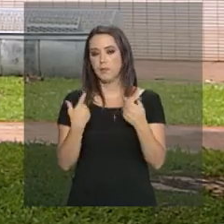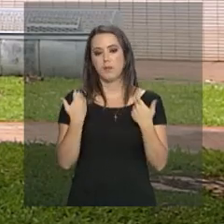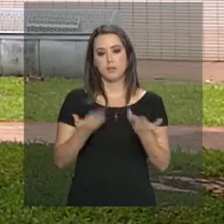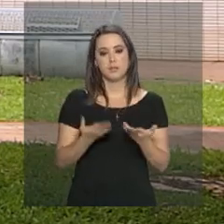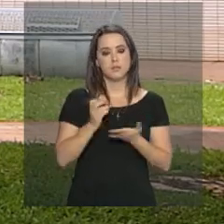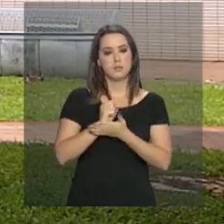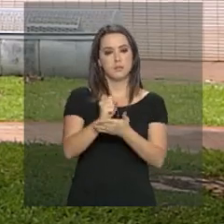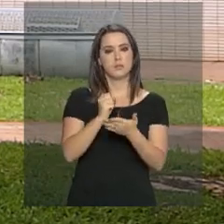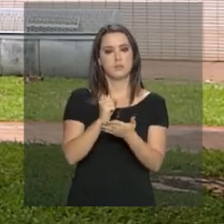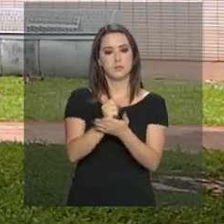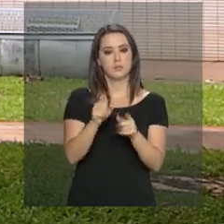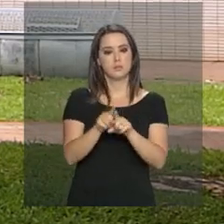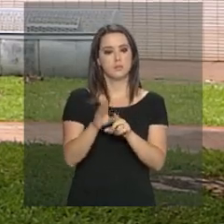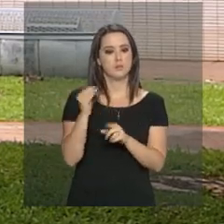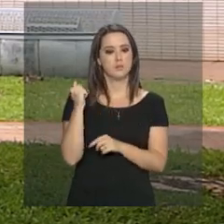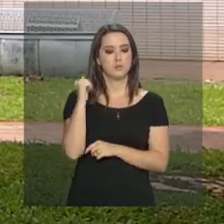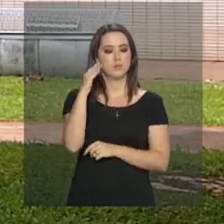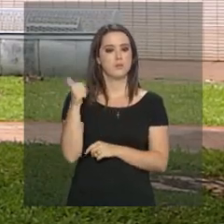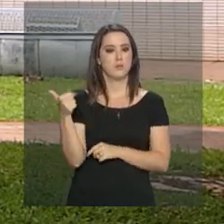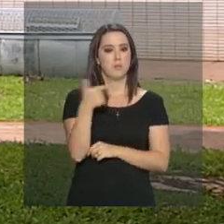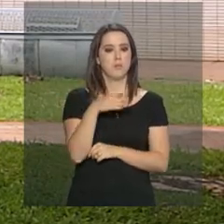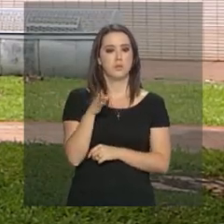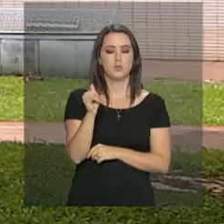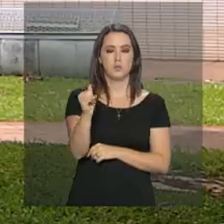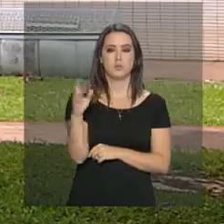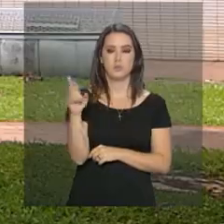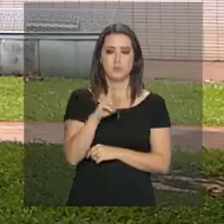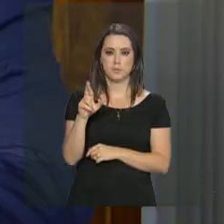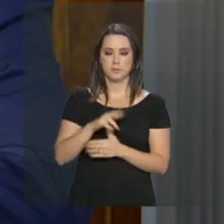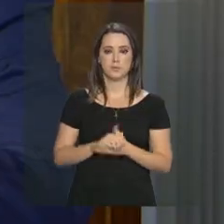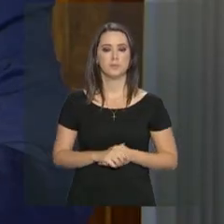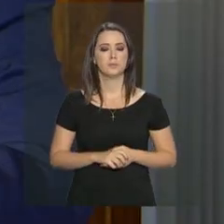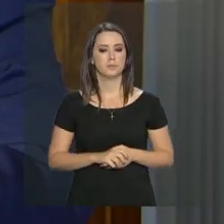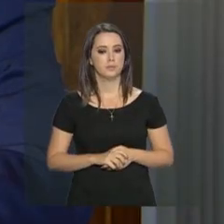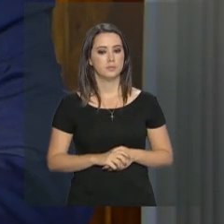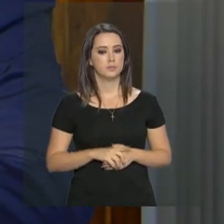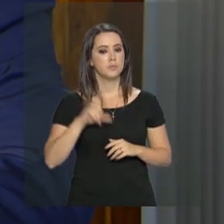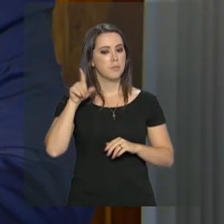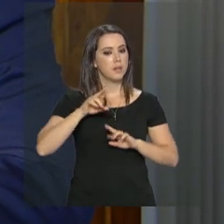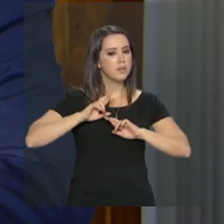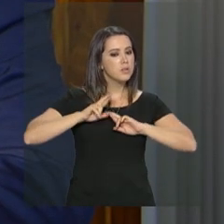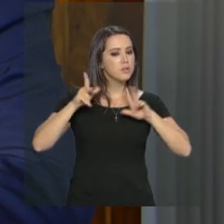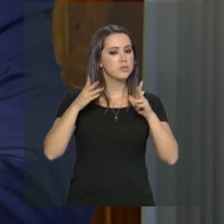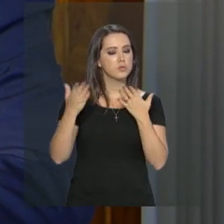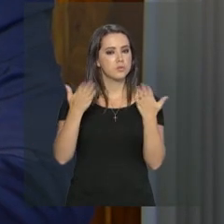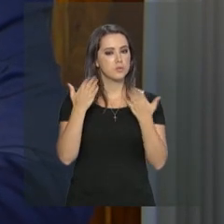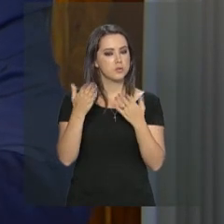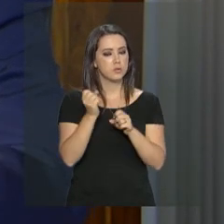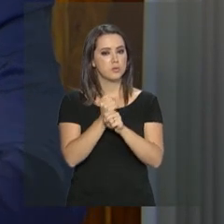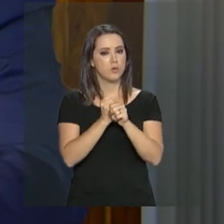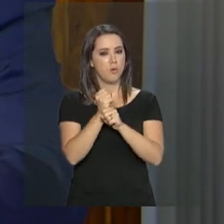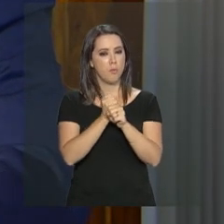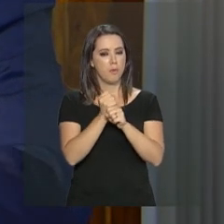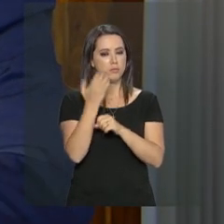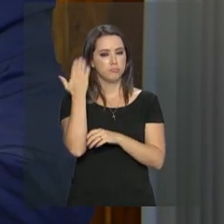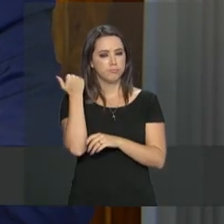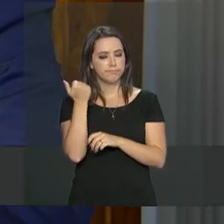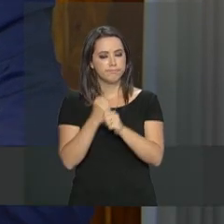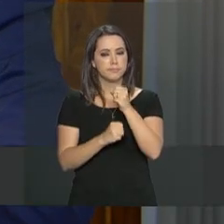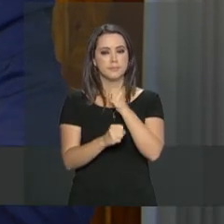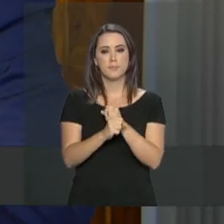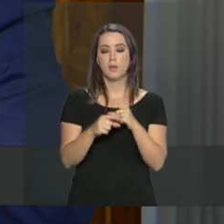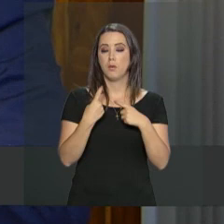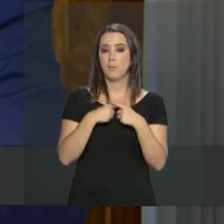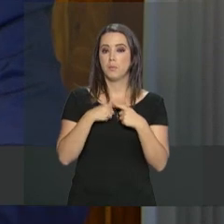vão ser disponibilizados mais de 12 bilhões de reais. Essa é uma diferença em relação à Semana do Crédito de 2017,